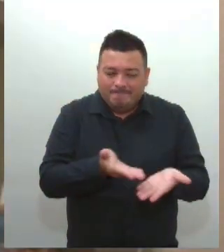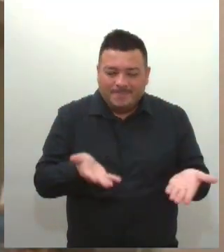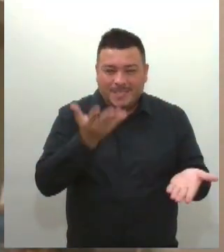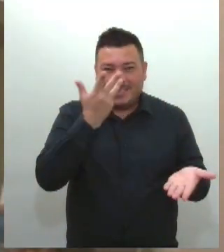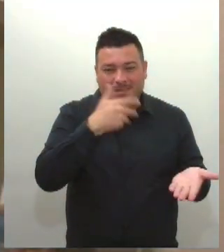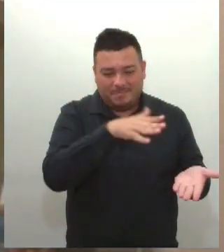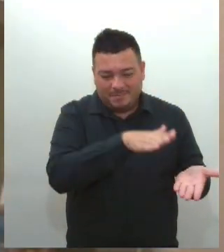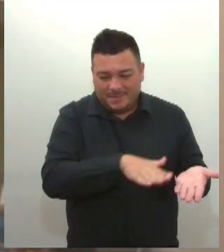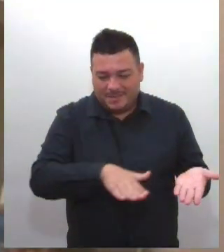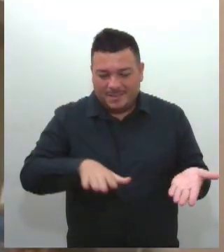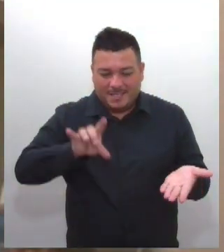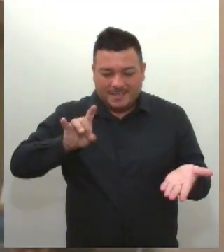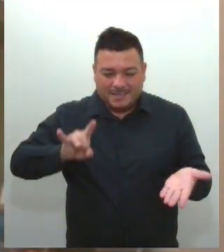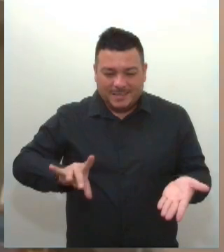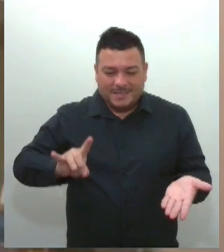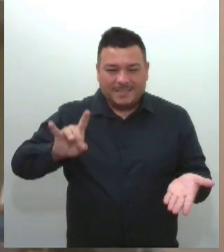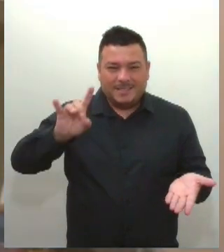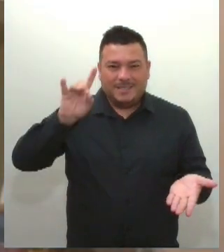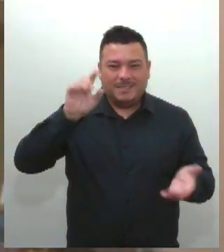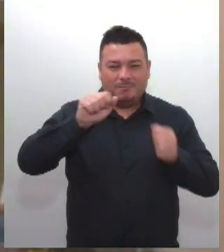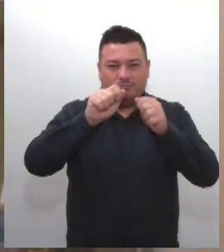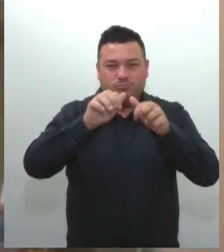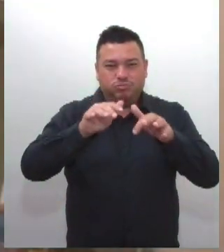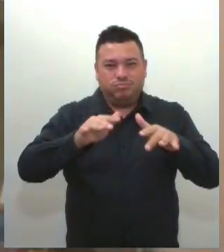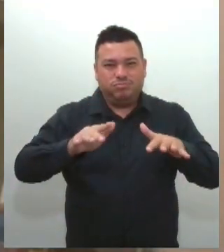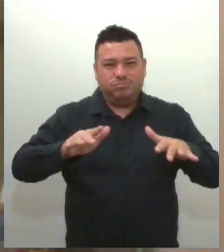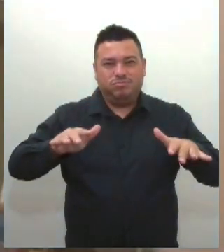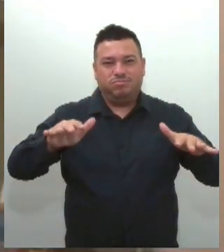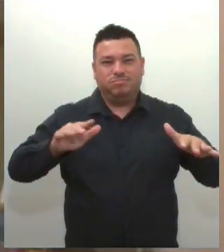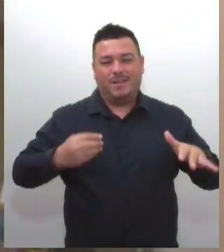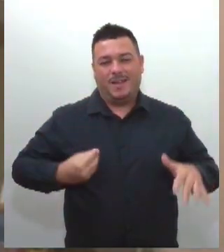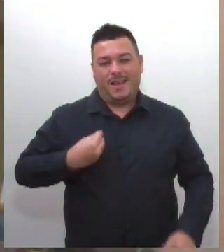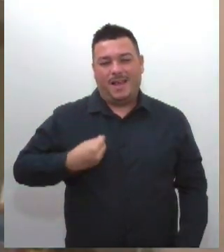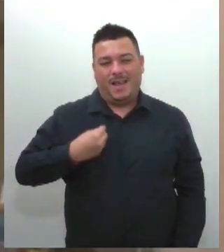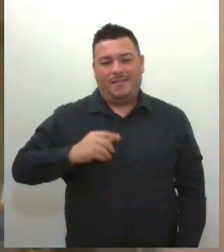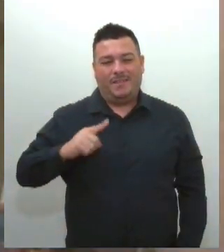que iluminam a vida de todos nós.